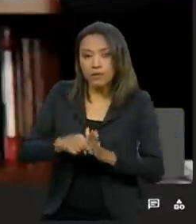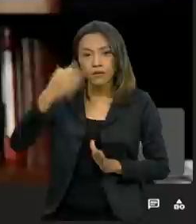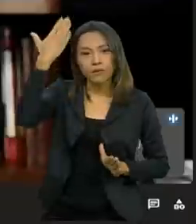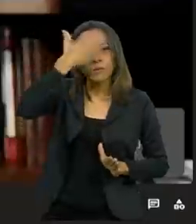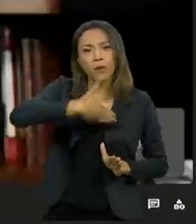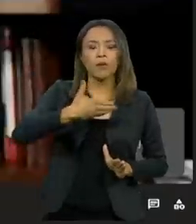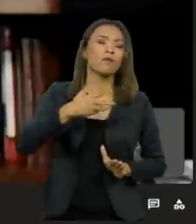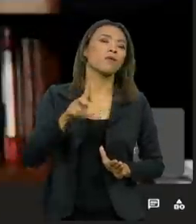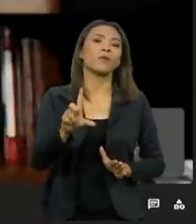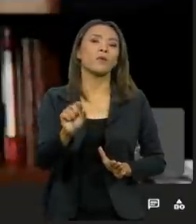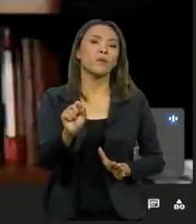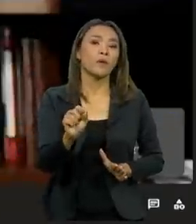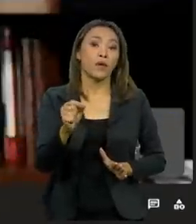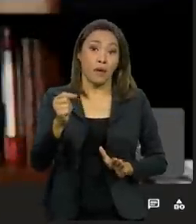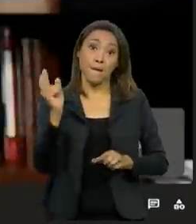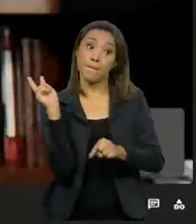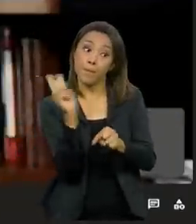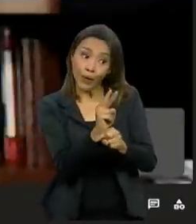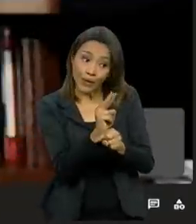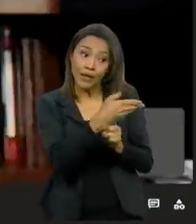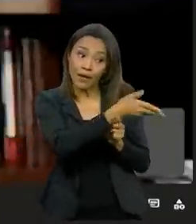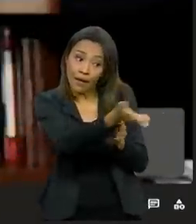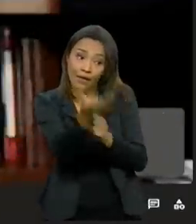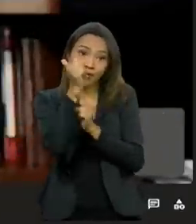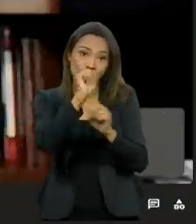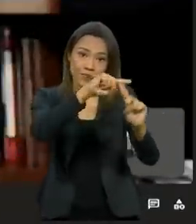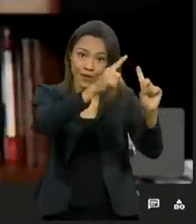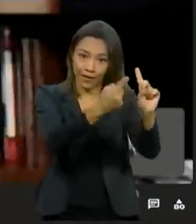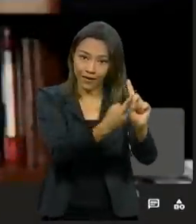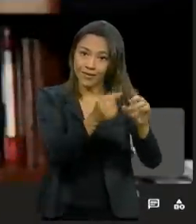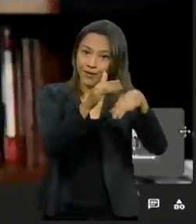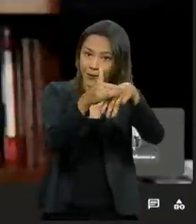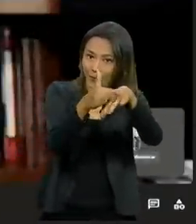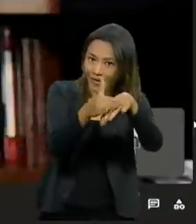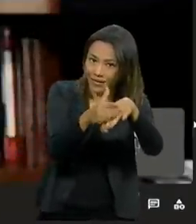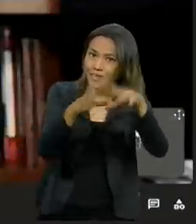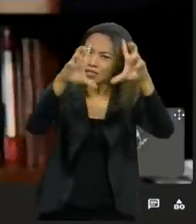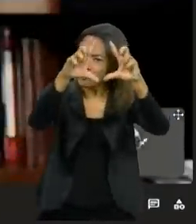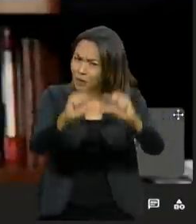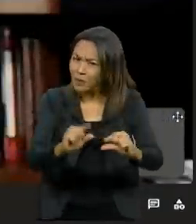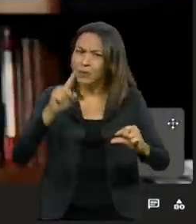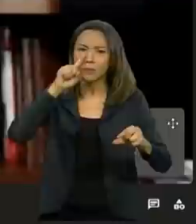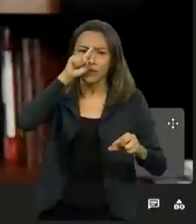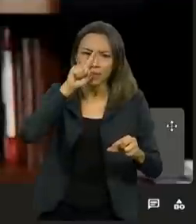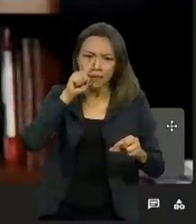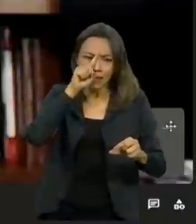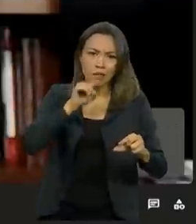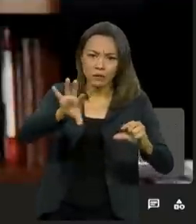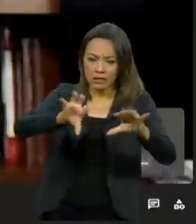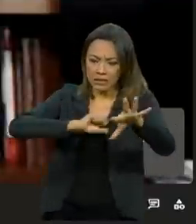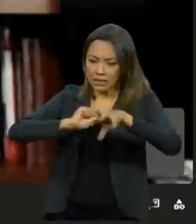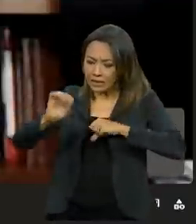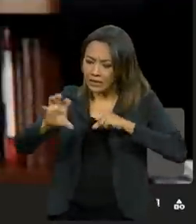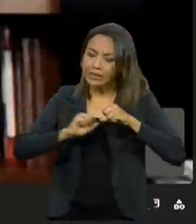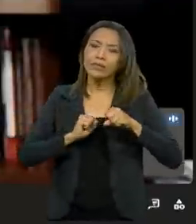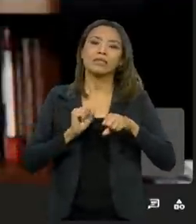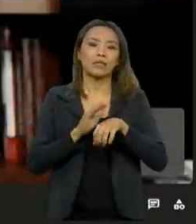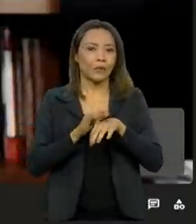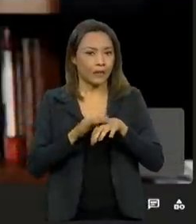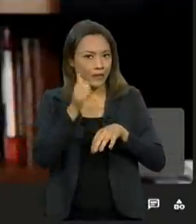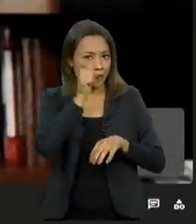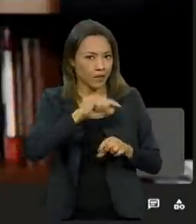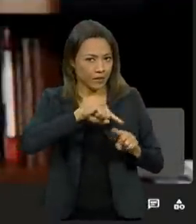não só as protege da doença, ou seja, você diminui o risco da ocorrência da doença na gestante,